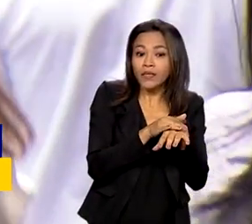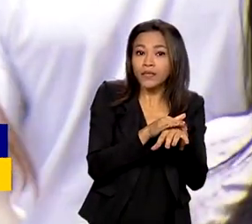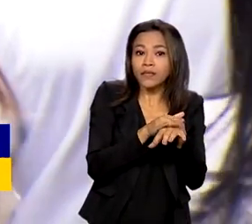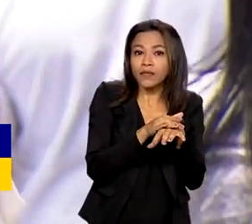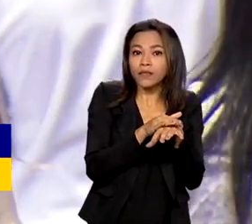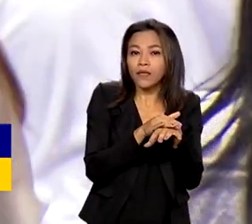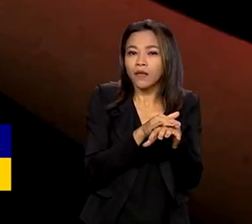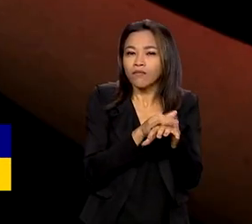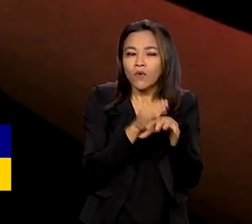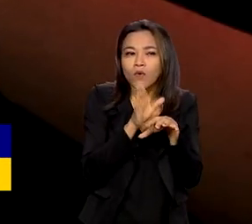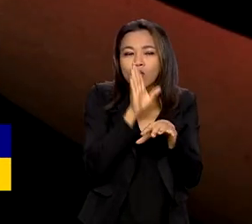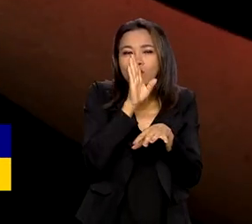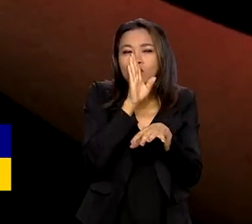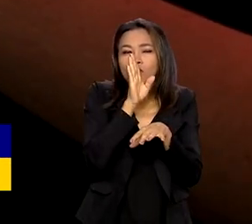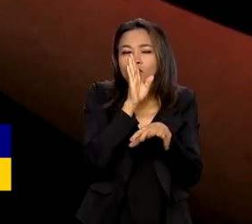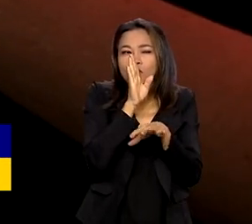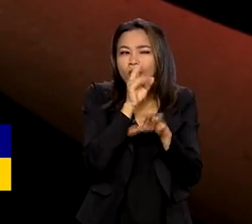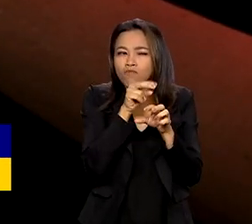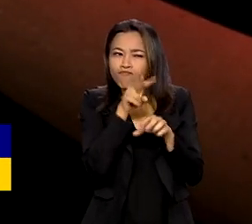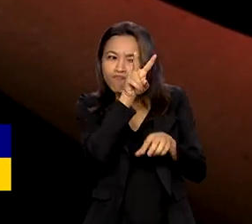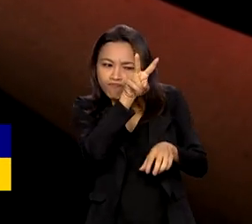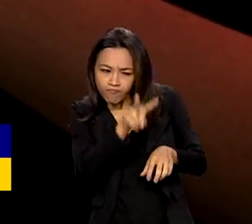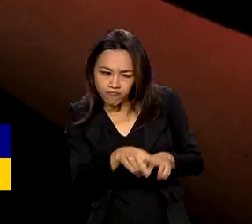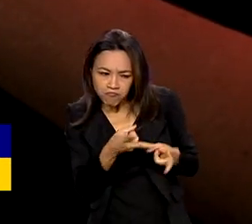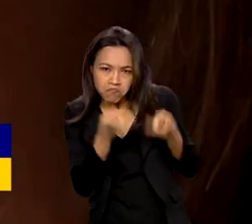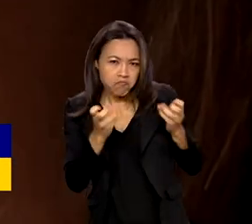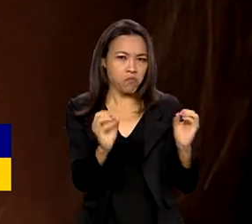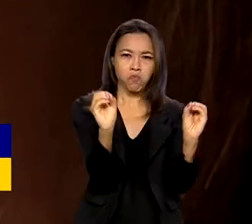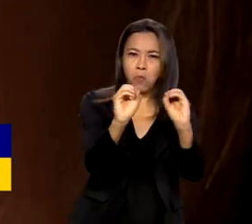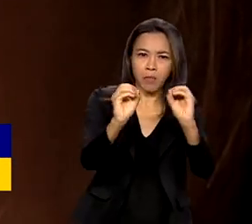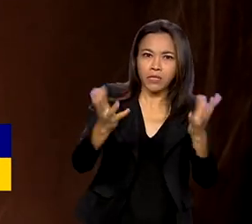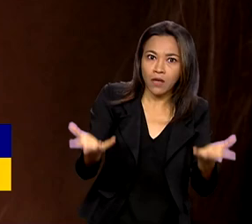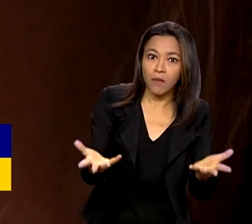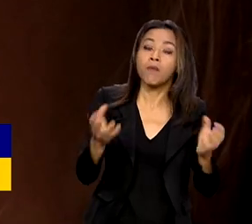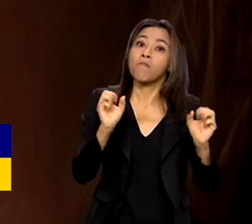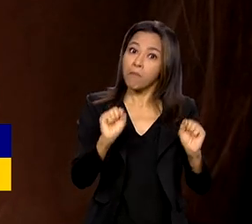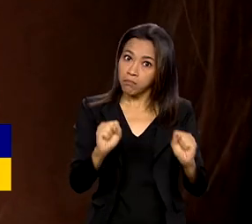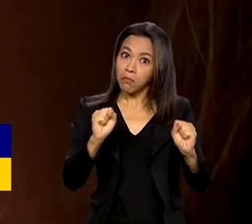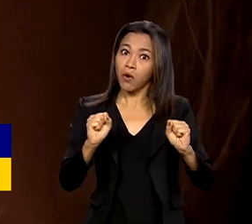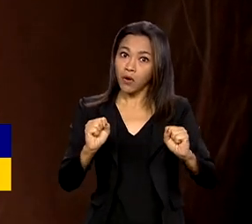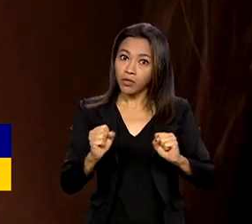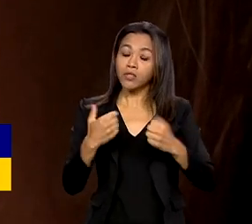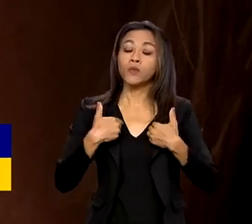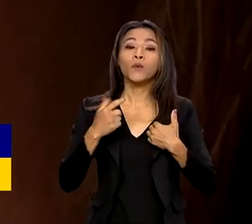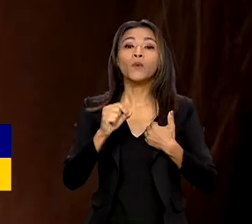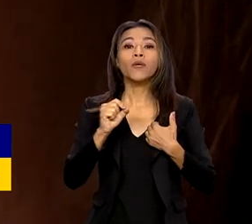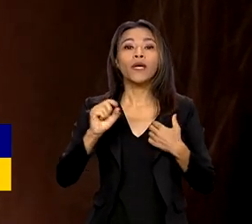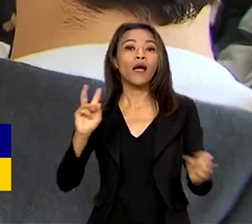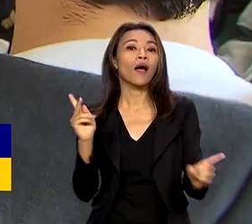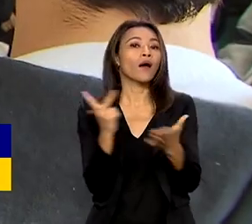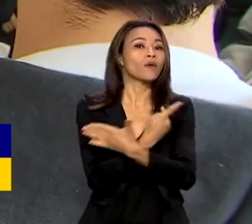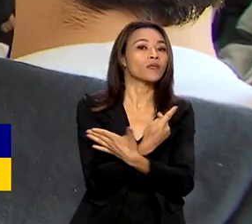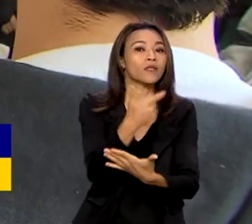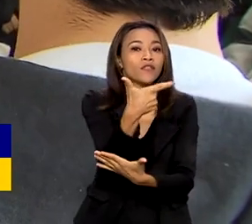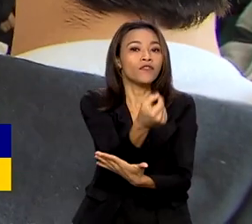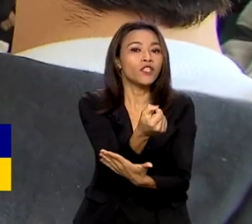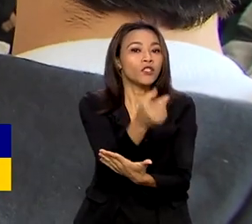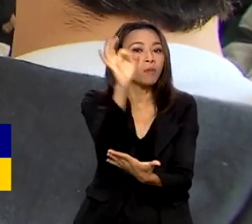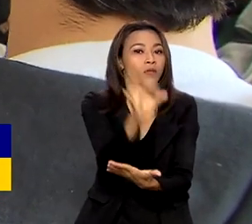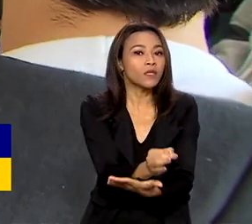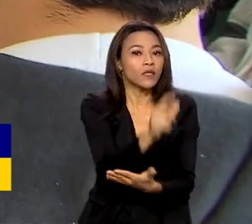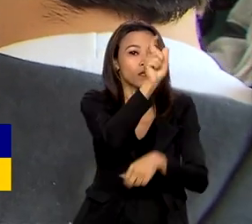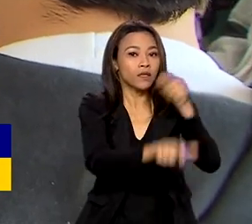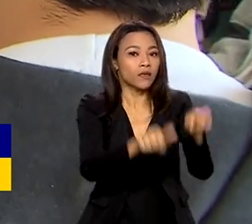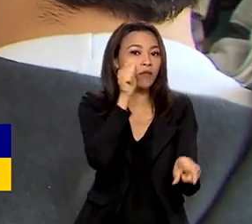é perceptível. Segundo estudos, a depressão pode se manifestar em 20% das mulheres e 12%